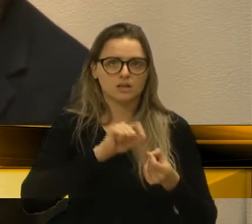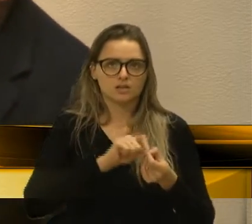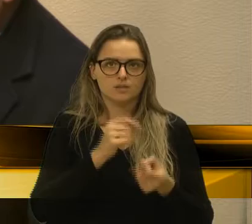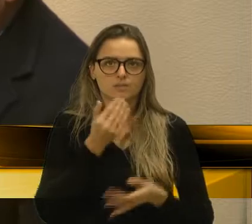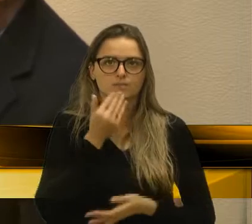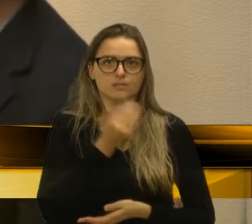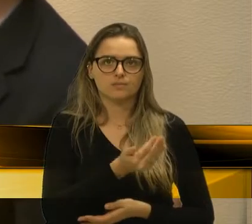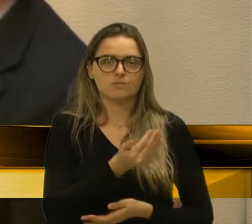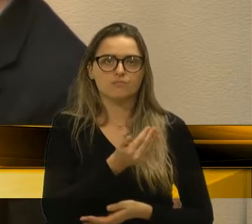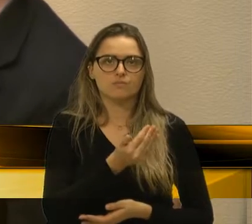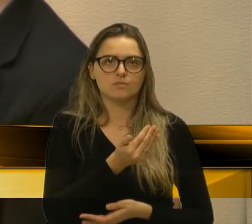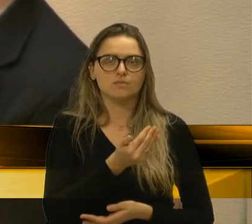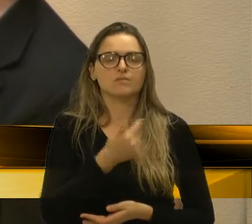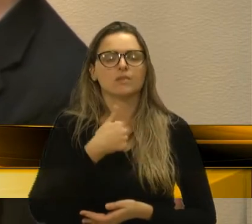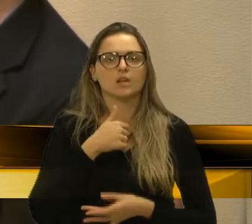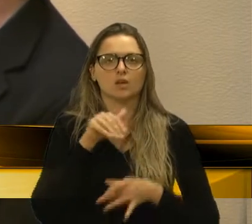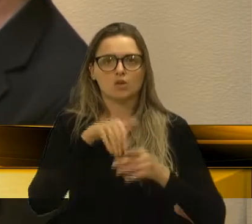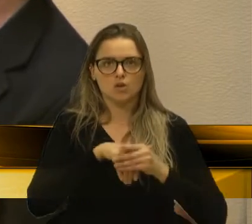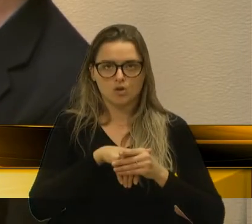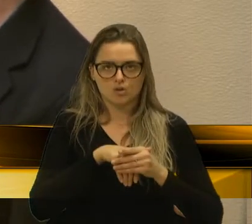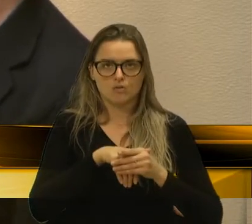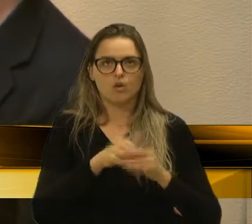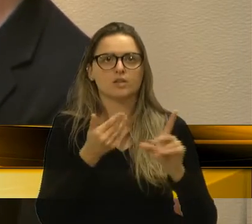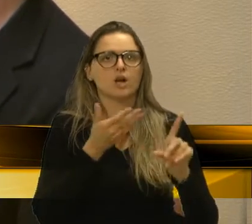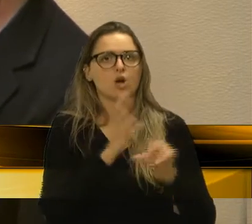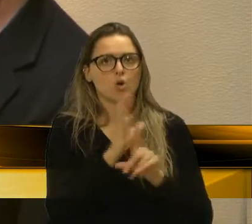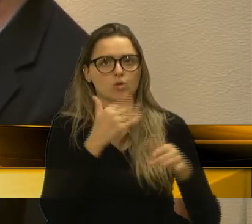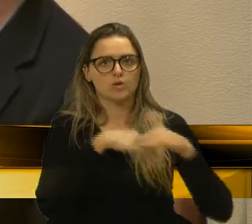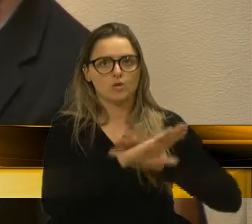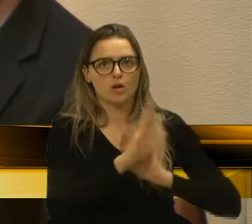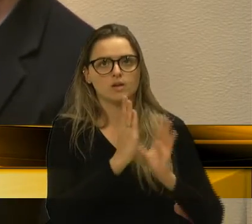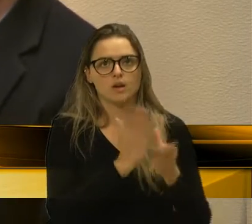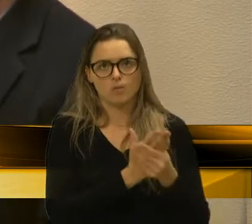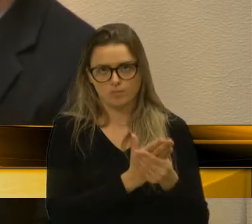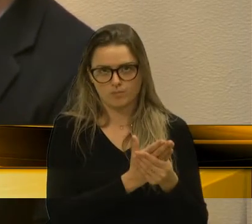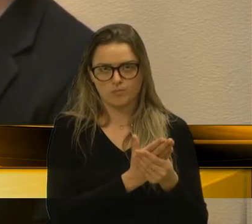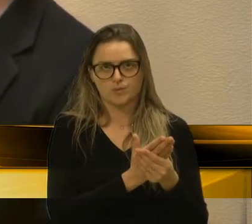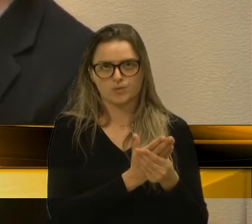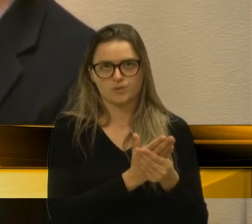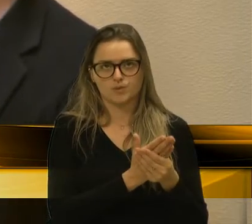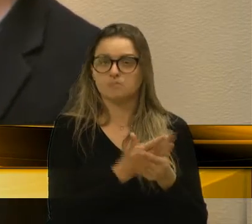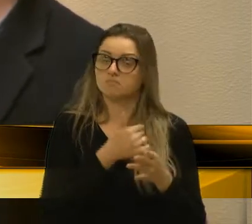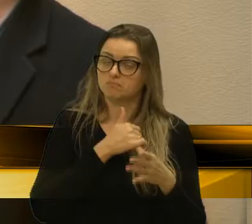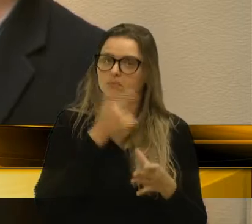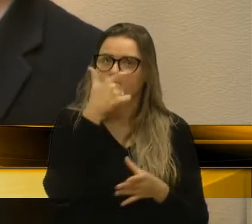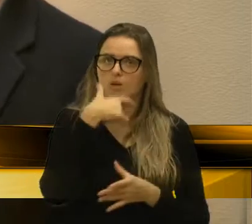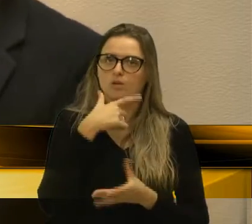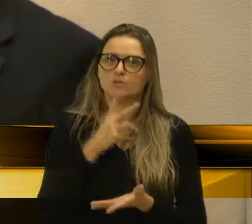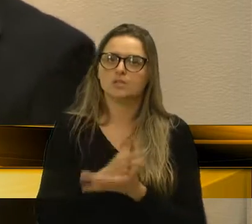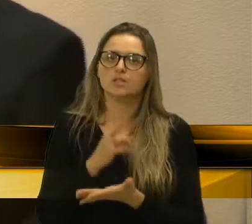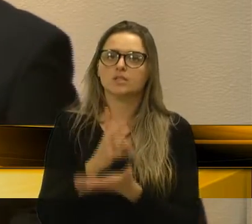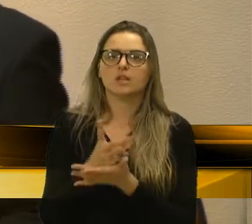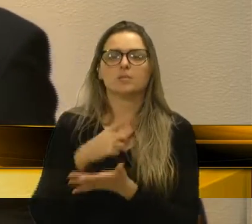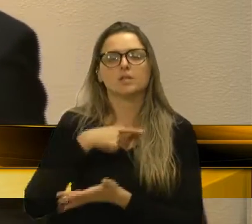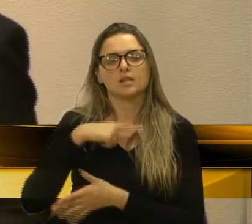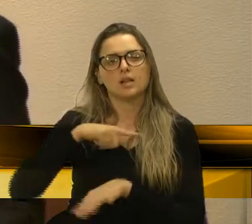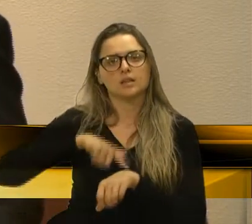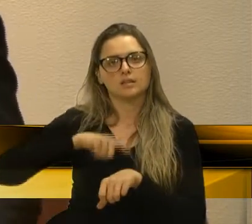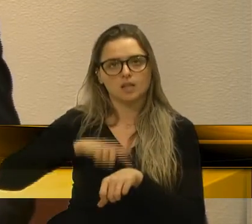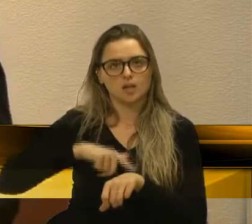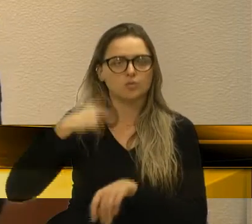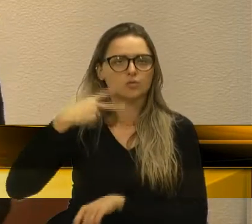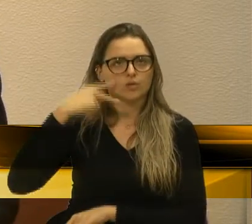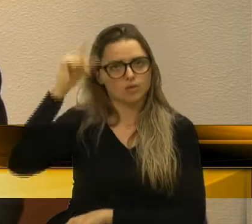desculpas públicos, meu voto, senhor presidente, é contra o arquivamento, e acho que sempre há tempo do vereador